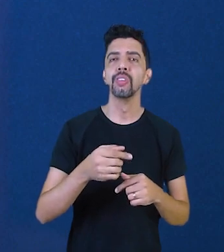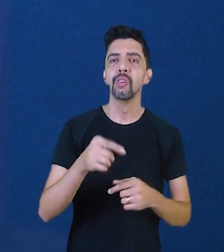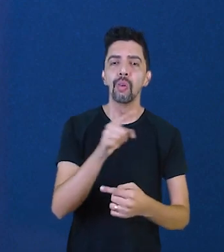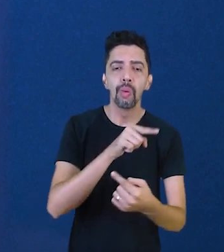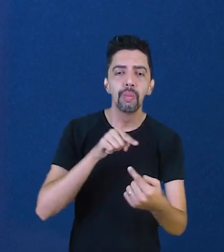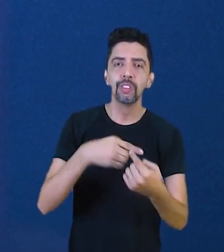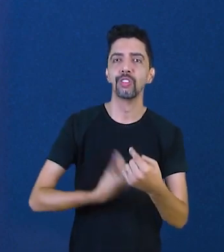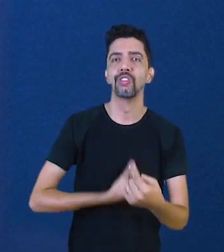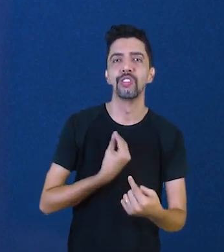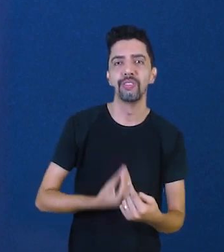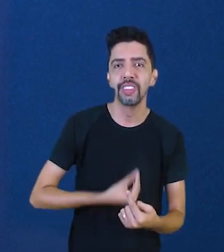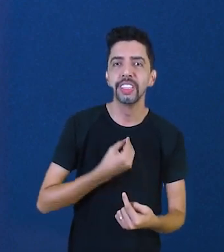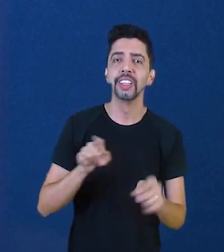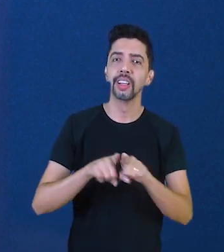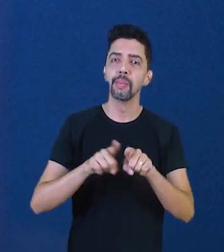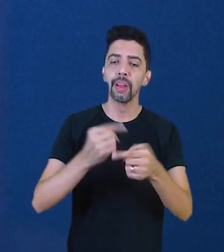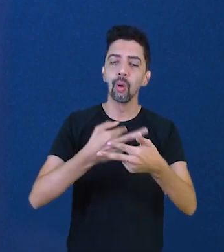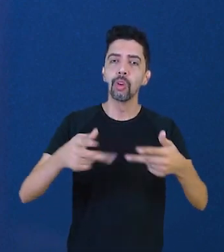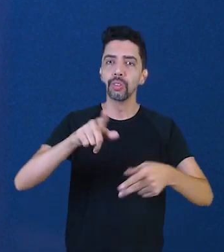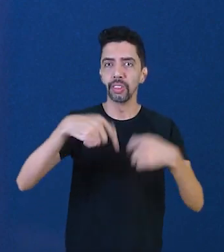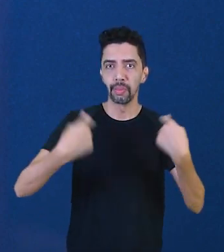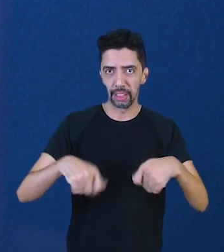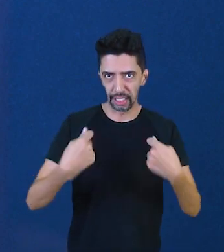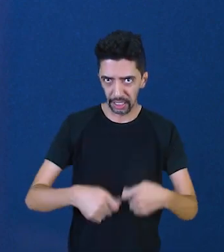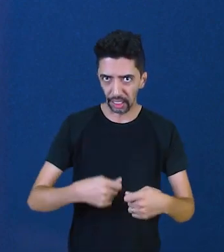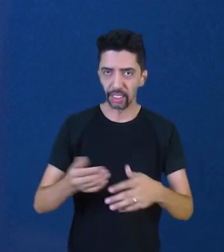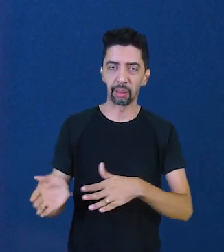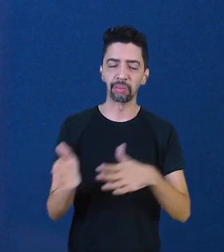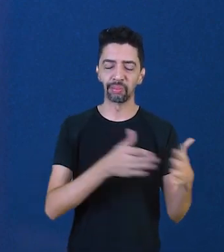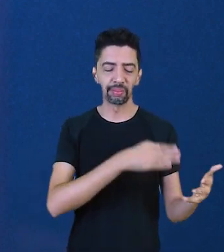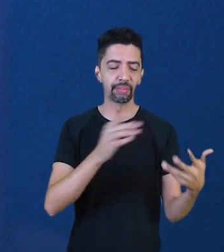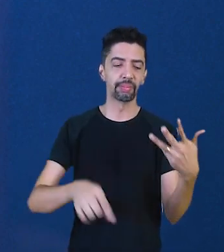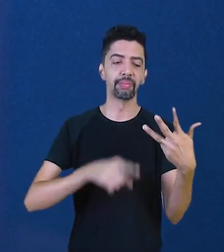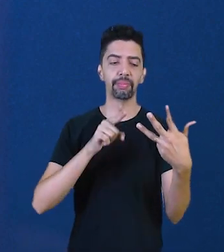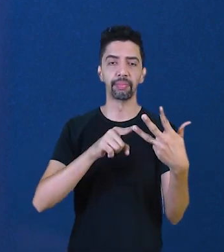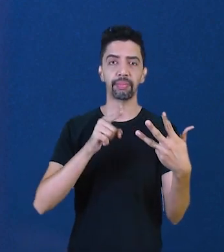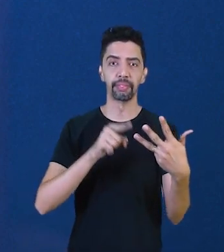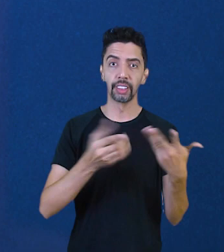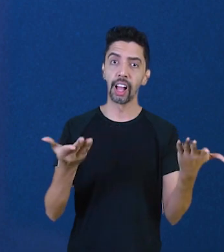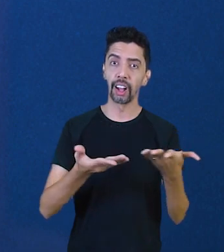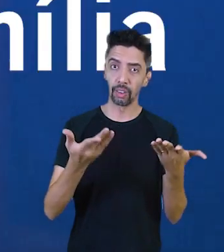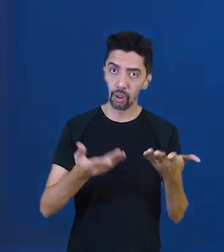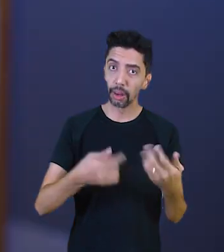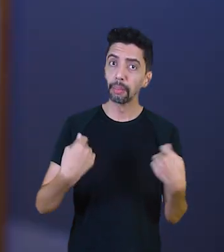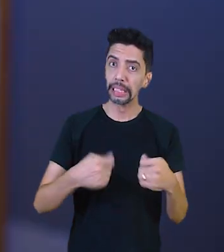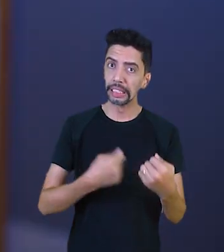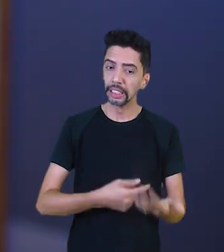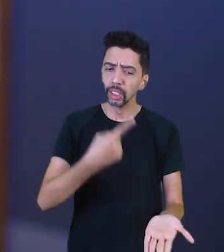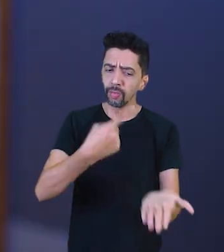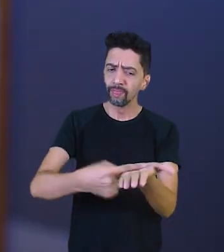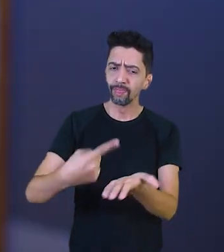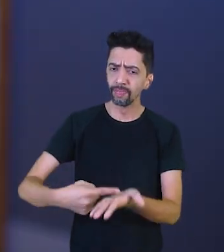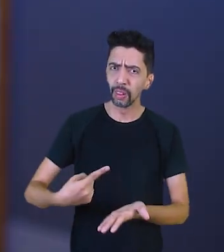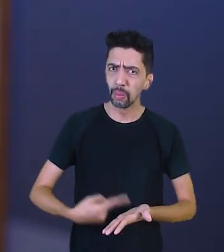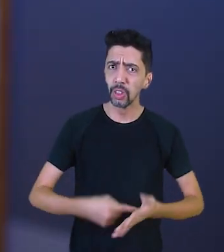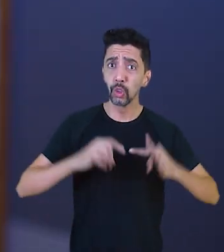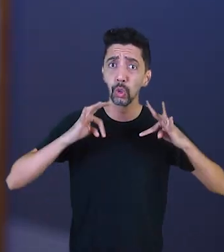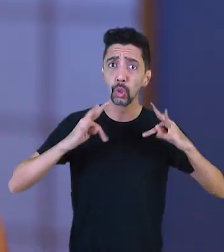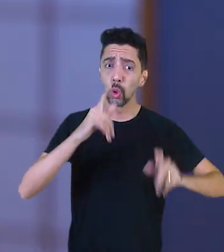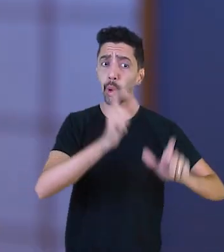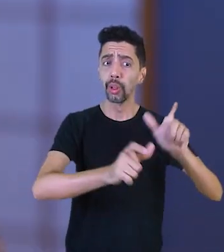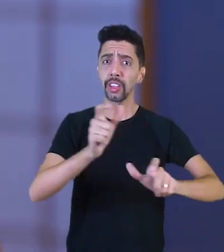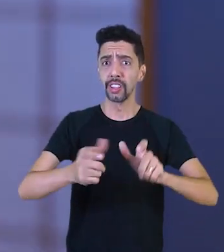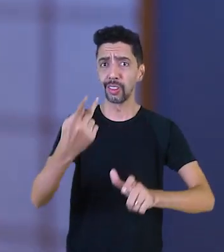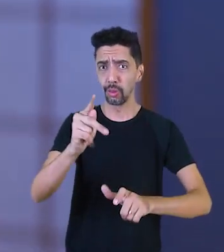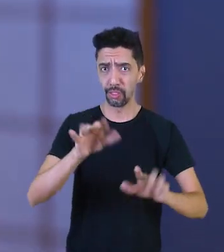Chegamos ao quarto passo. Estou falando aqui de envolvimento da família como um todo. Até mesmo a criança.